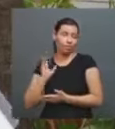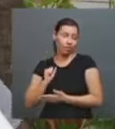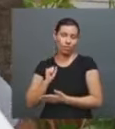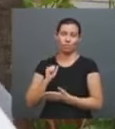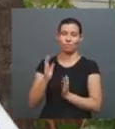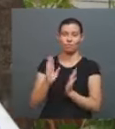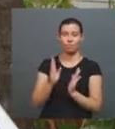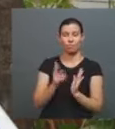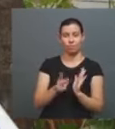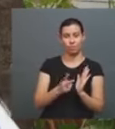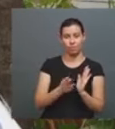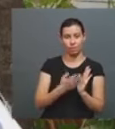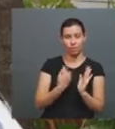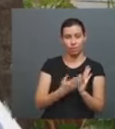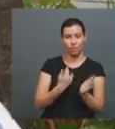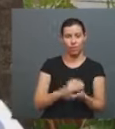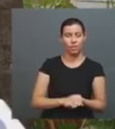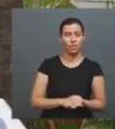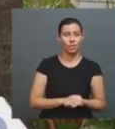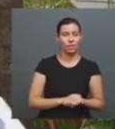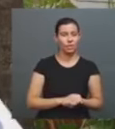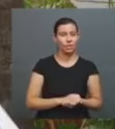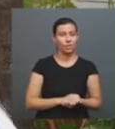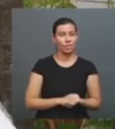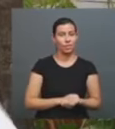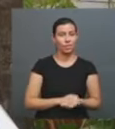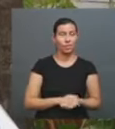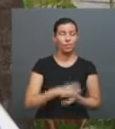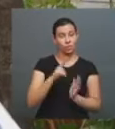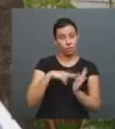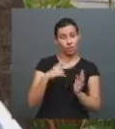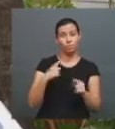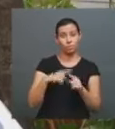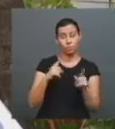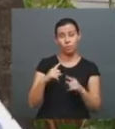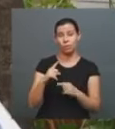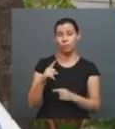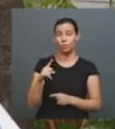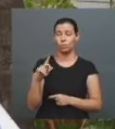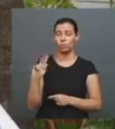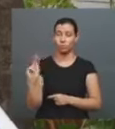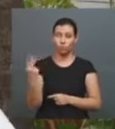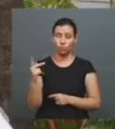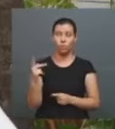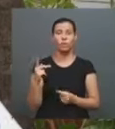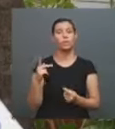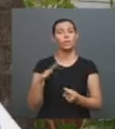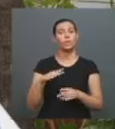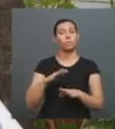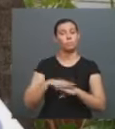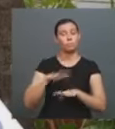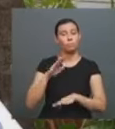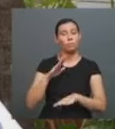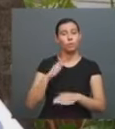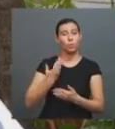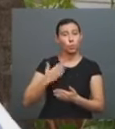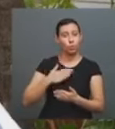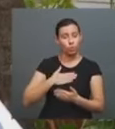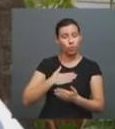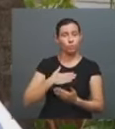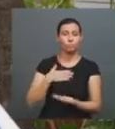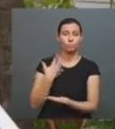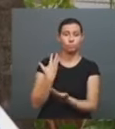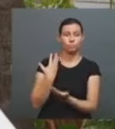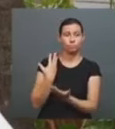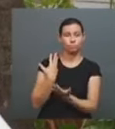muito por causa do curso, da história, e eu leio sempre digital. Eu acostumei principalmente por causa de